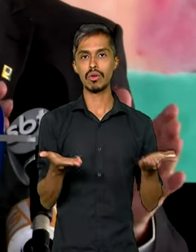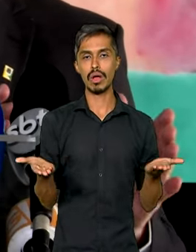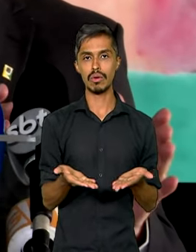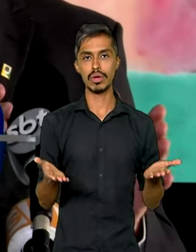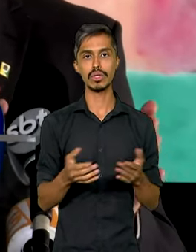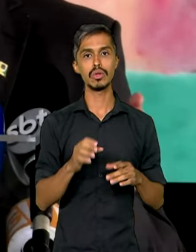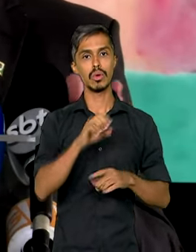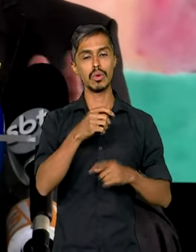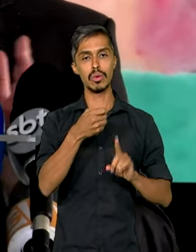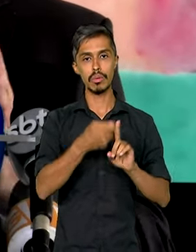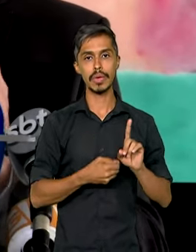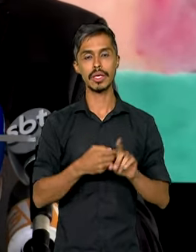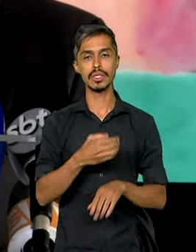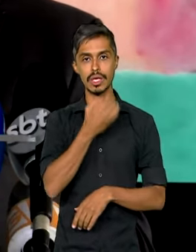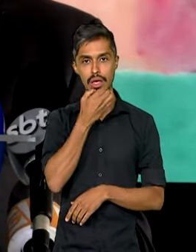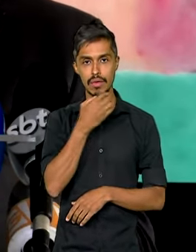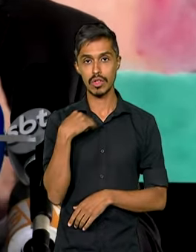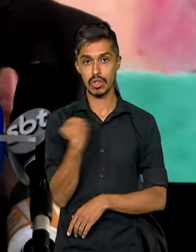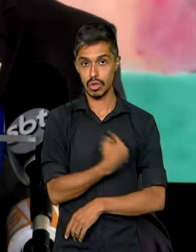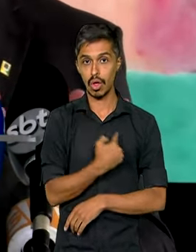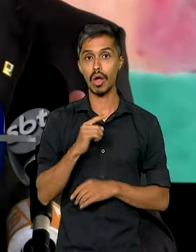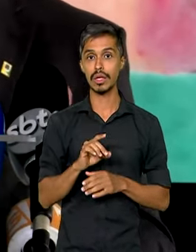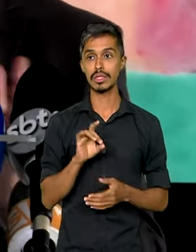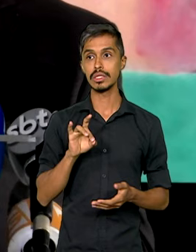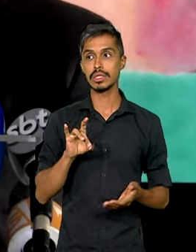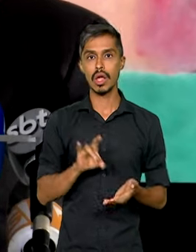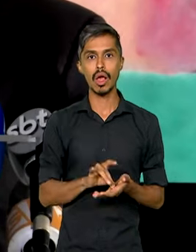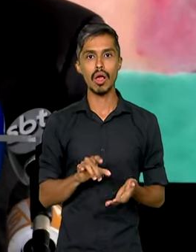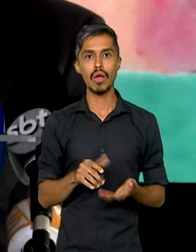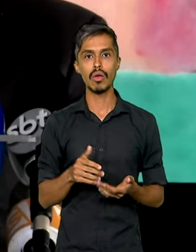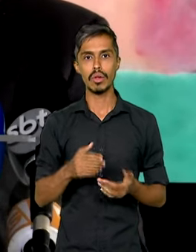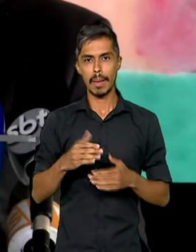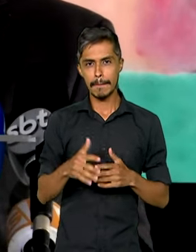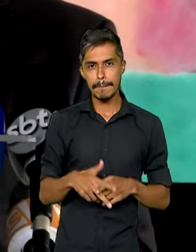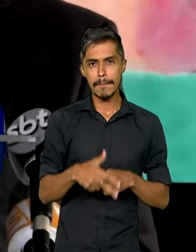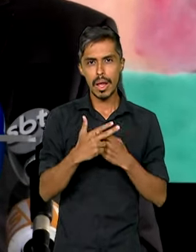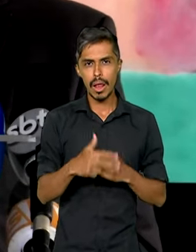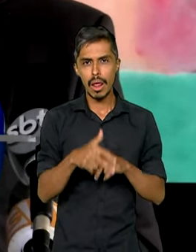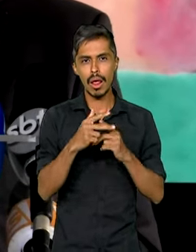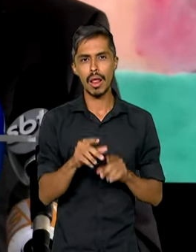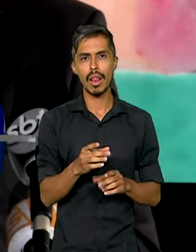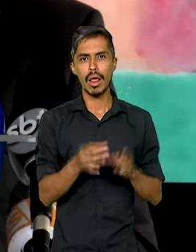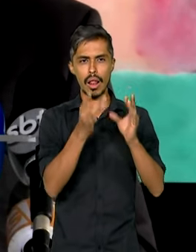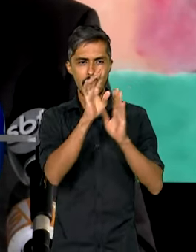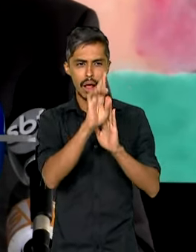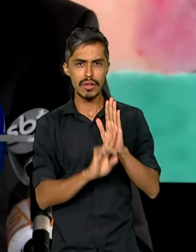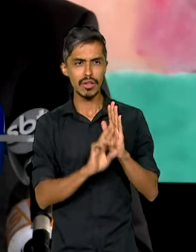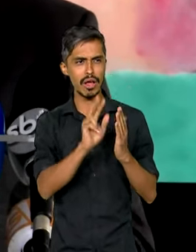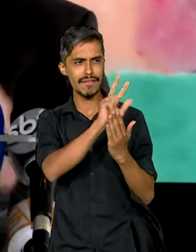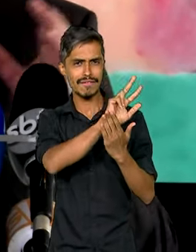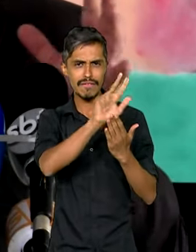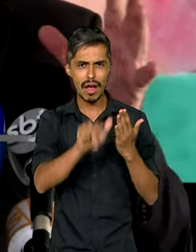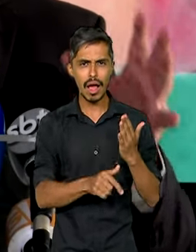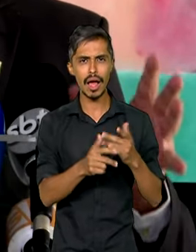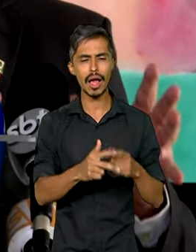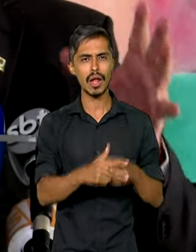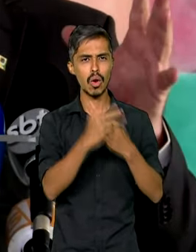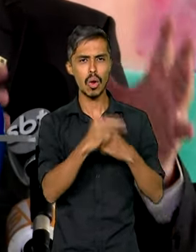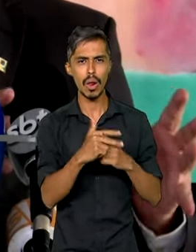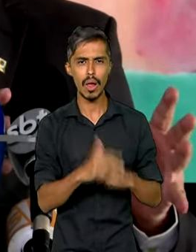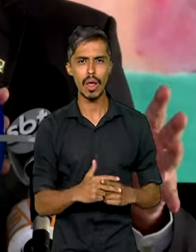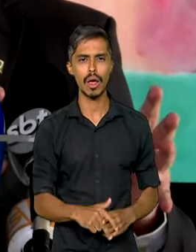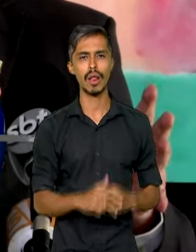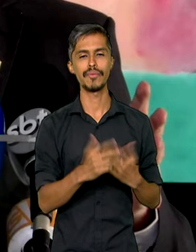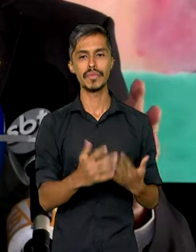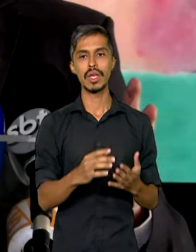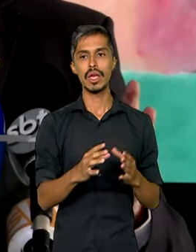dezembro, nós estamos, inclusive, aprimorando uma série de relatórios possíveis. Você já tem